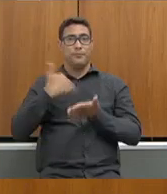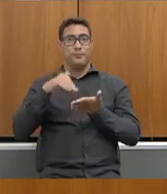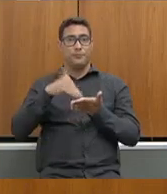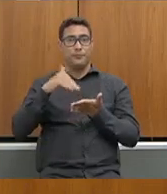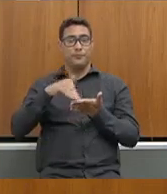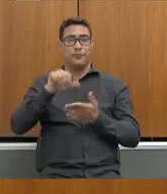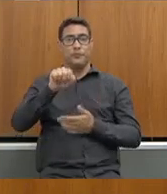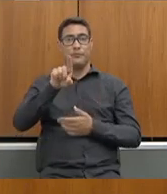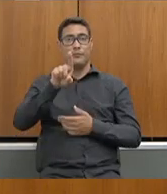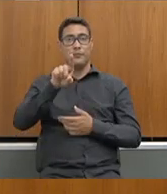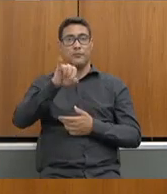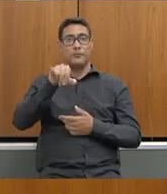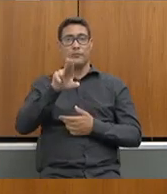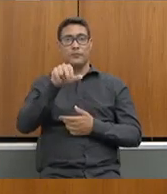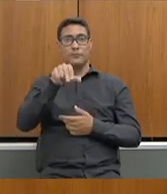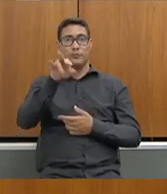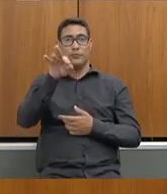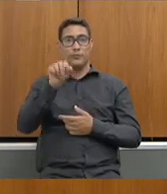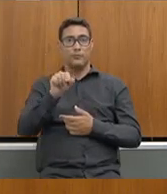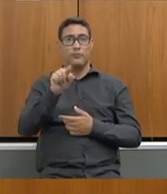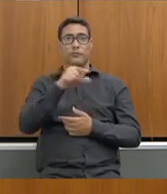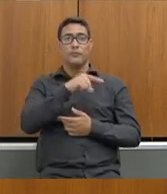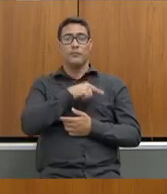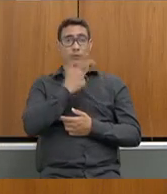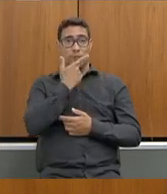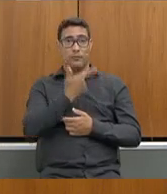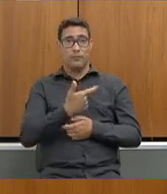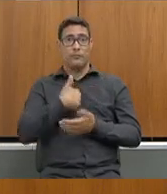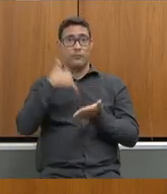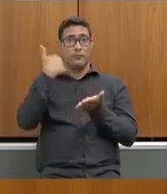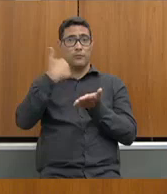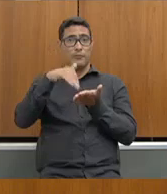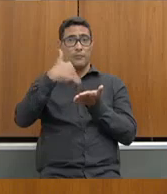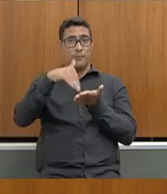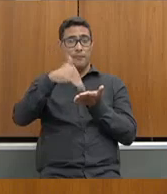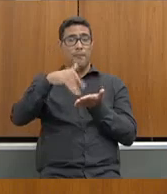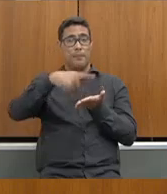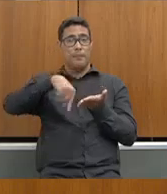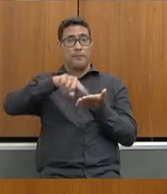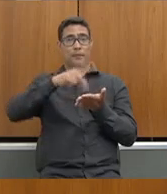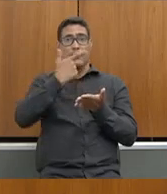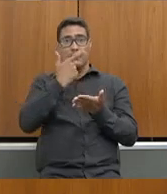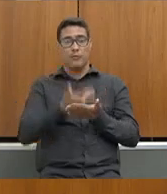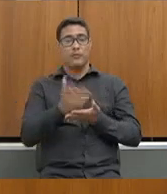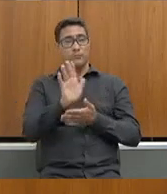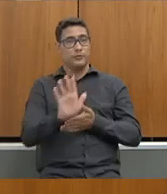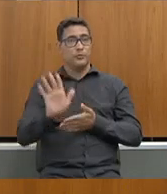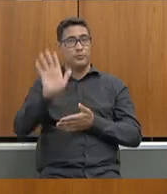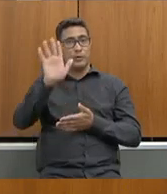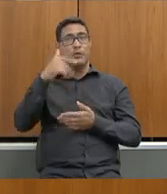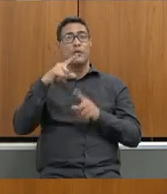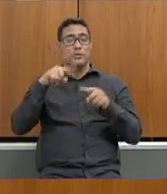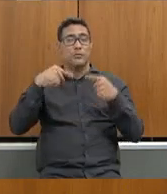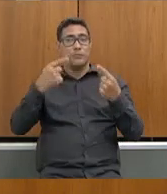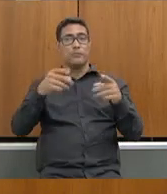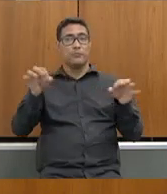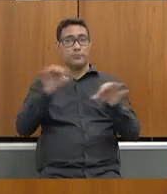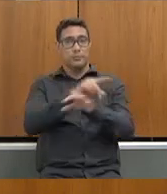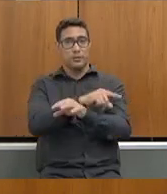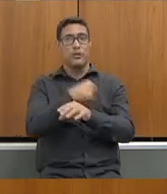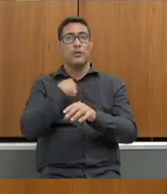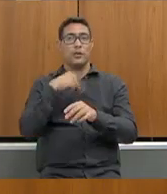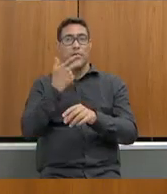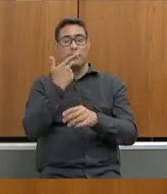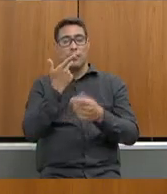vou passar para o secretário para ele se despedir porque na sequência nós vamos aprovar os requerimentos que são oriundos do conteúdo